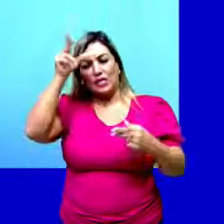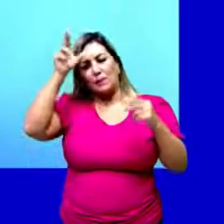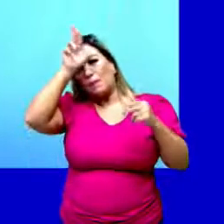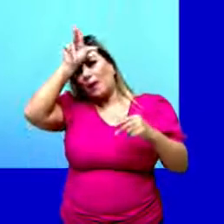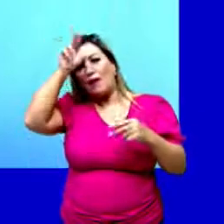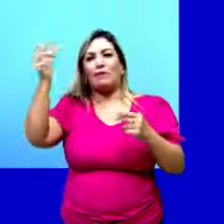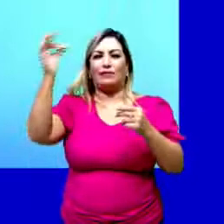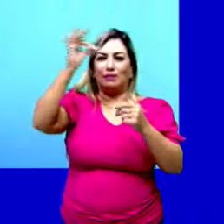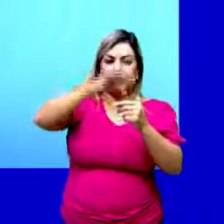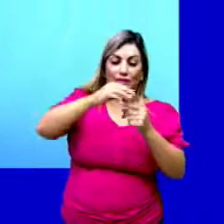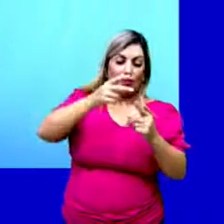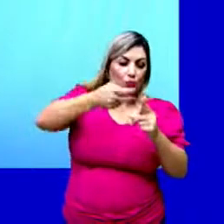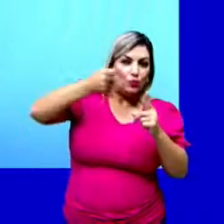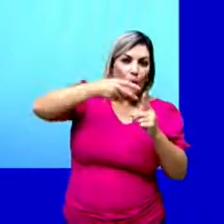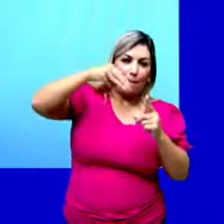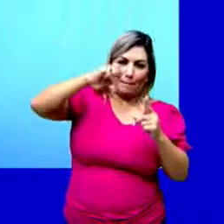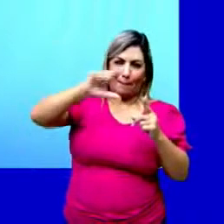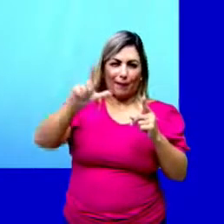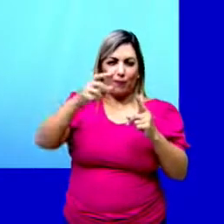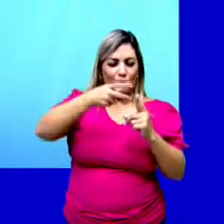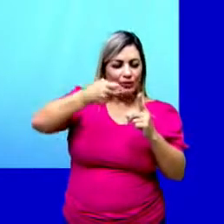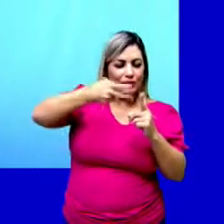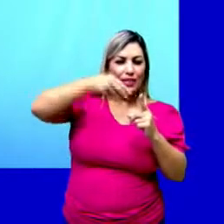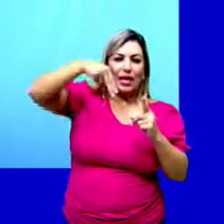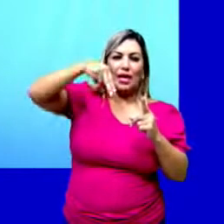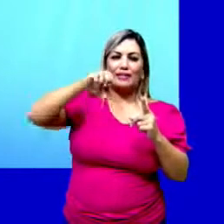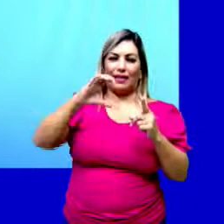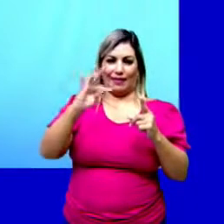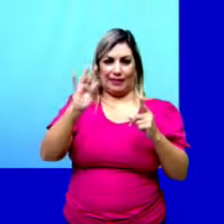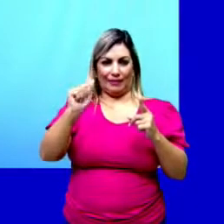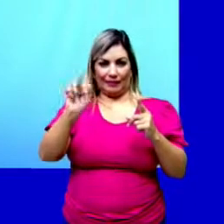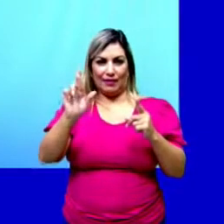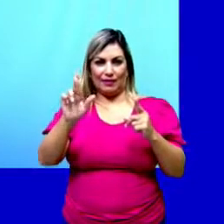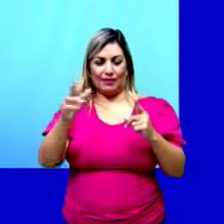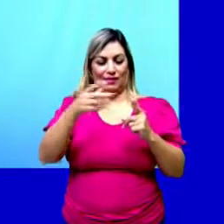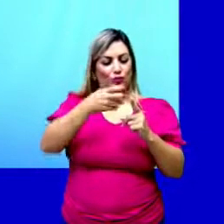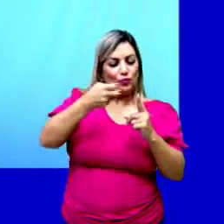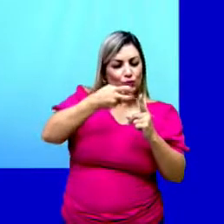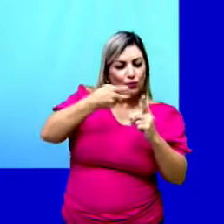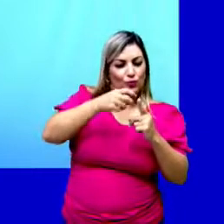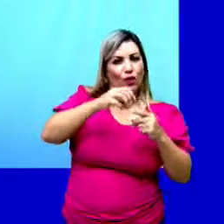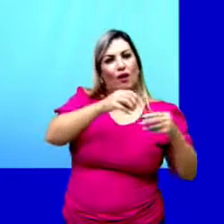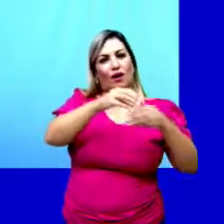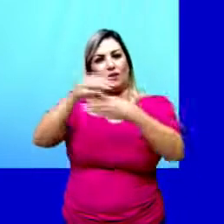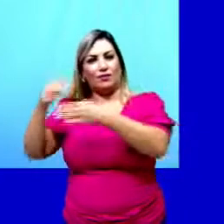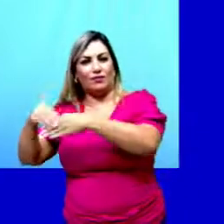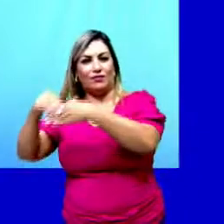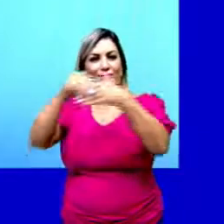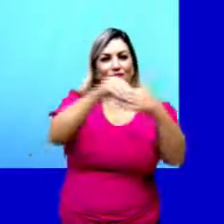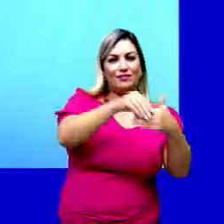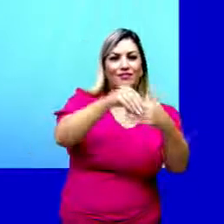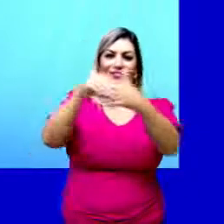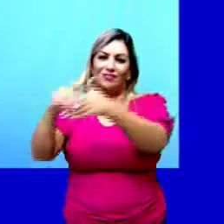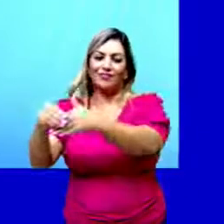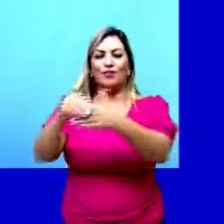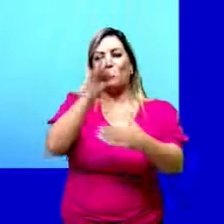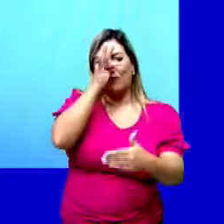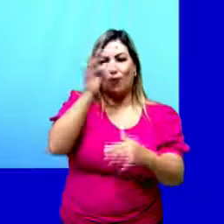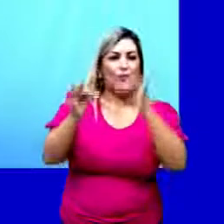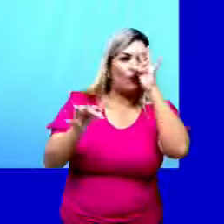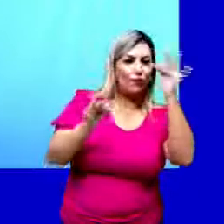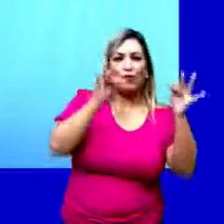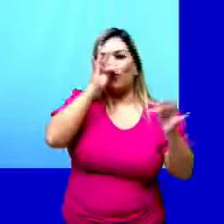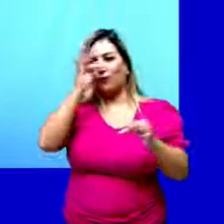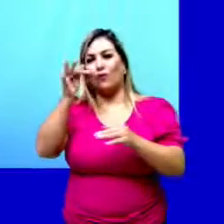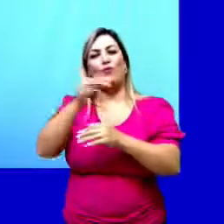e, enquanto se alimentam, também vão levando, assim, os grãos de pólen, de flor em flor, possibilitando, assim,